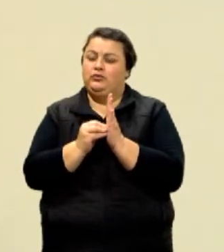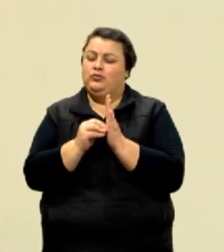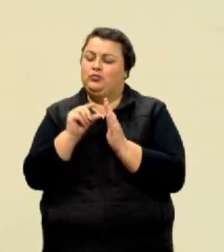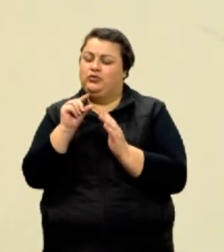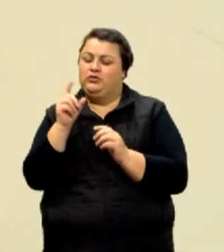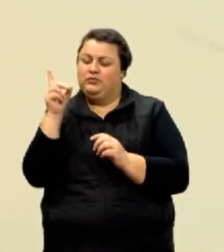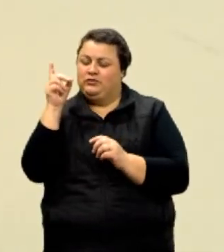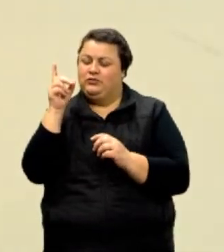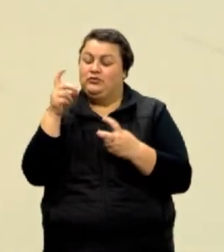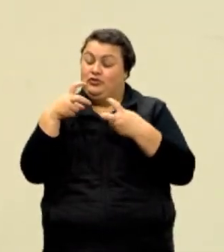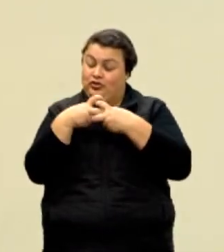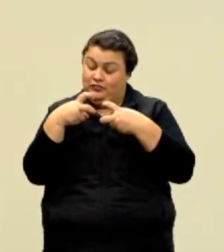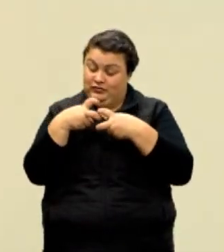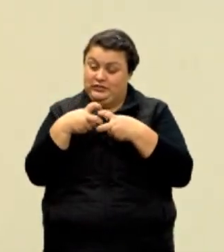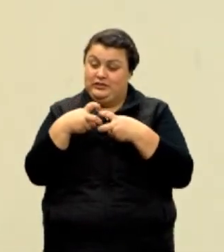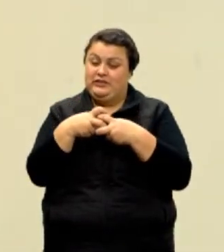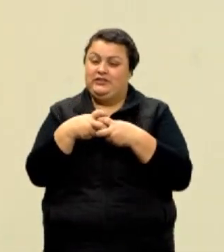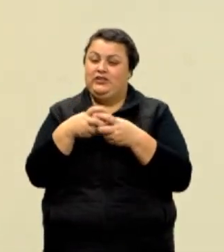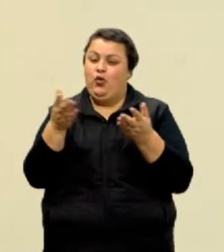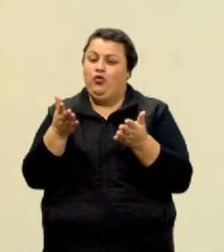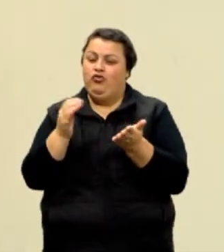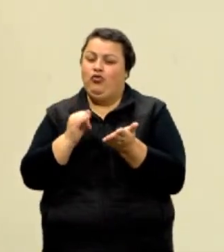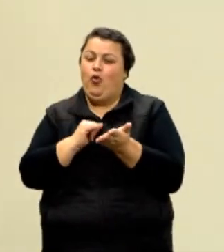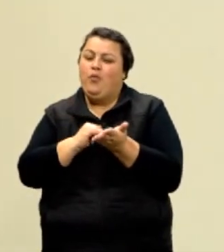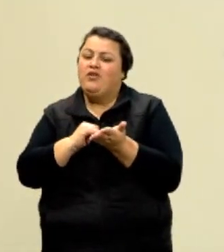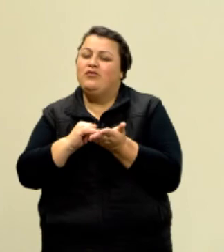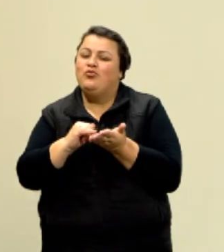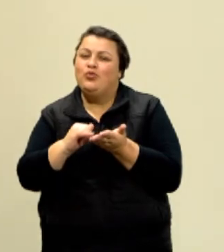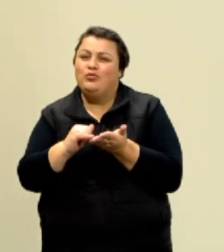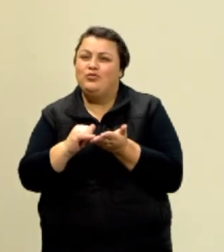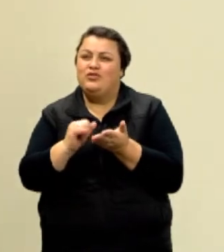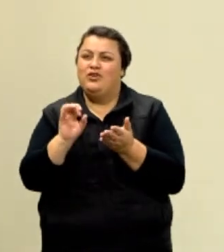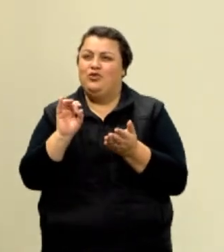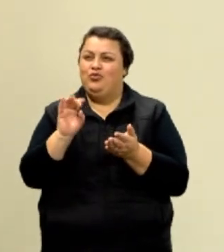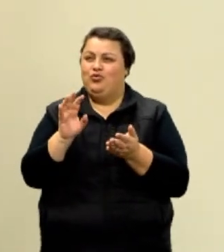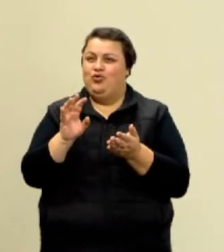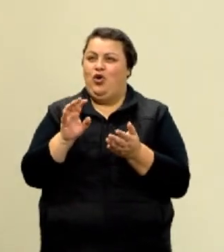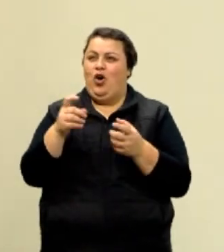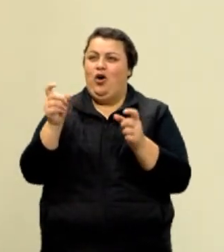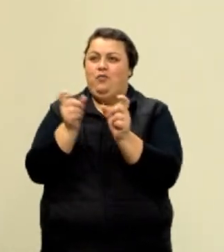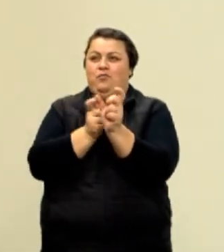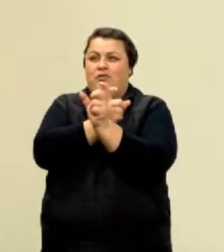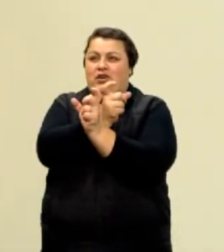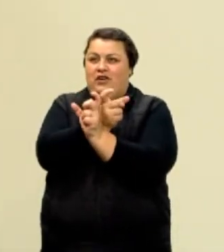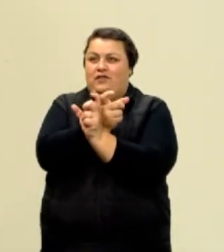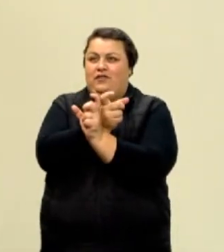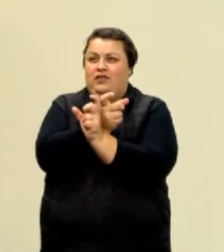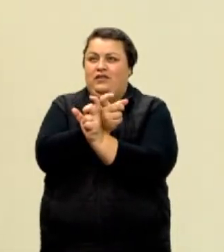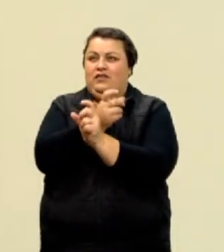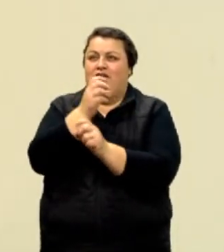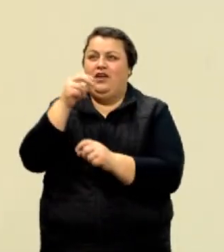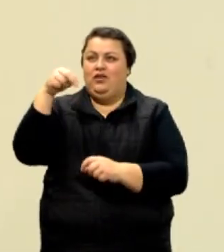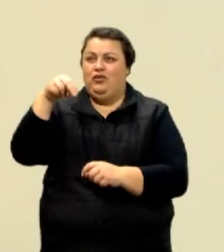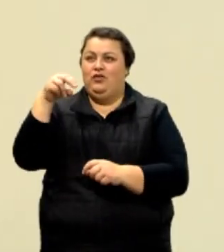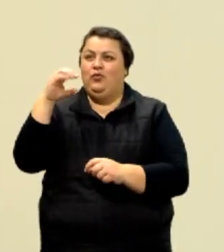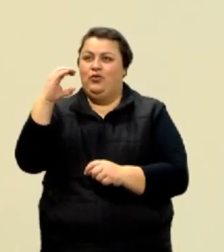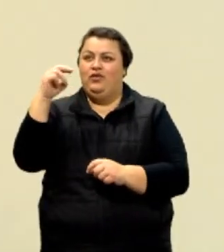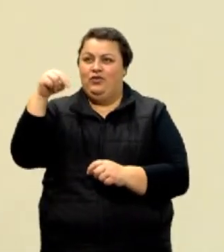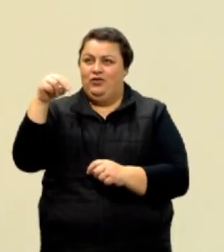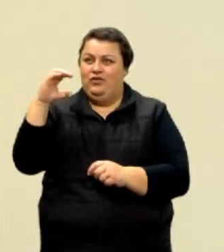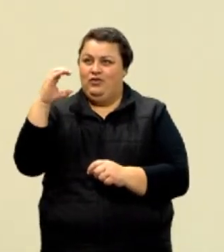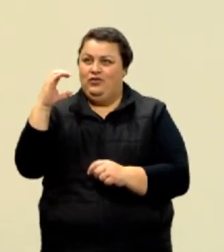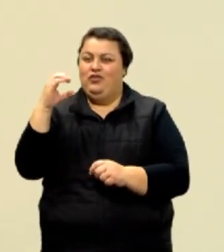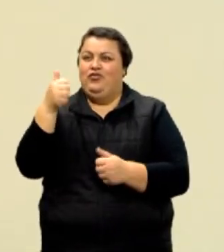física mesmo, que era mais introdutório essa parte de prefixos e de notação científica. Fechou?